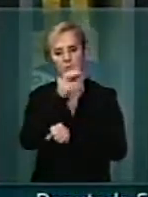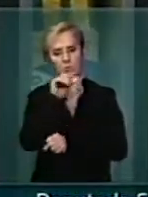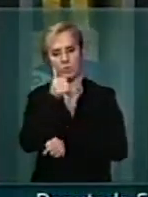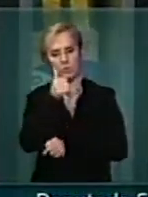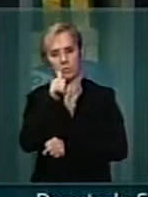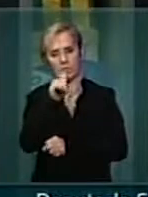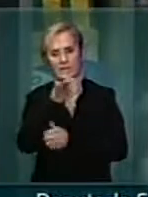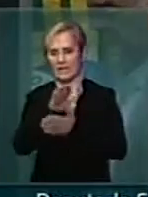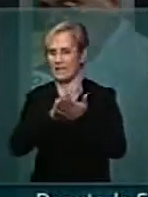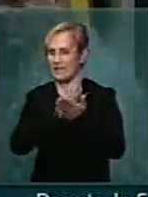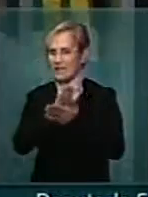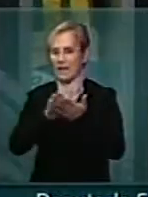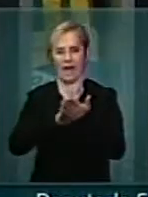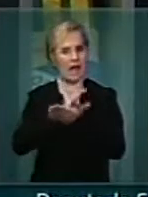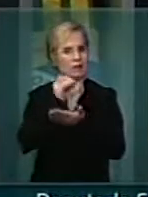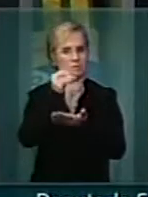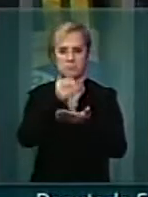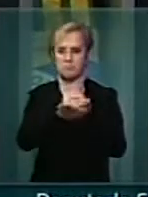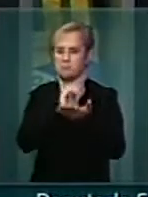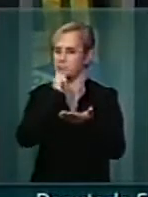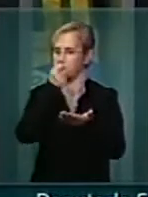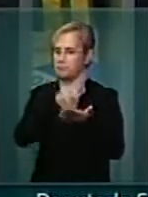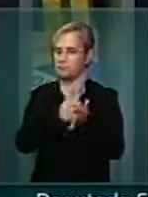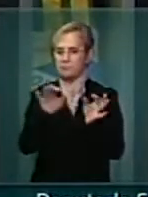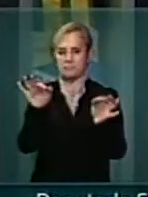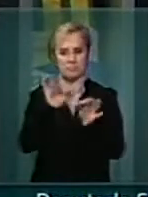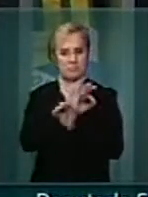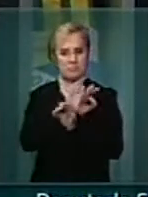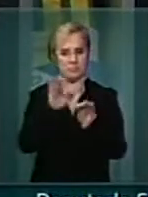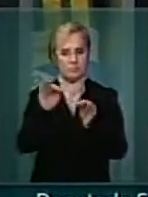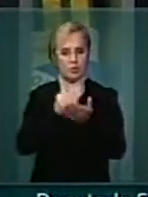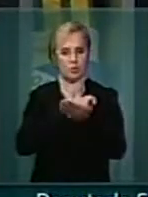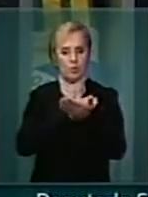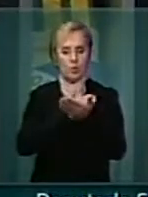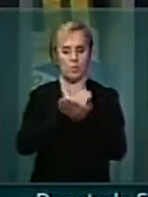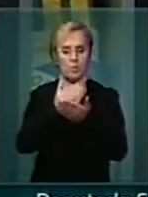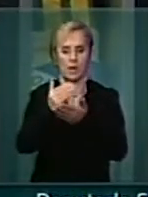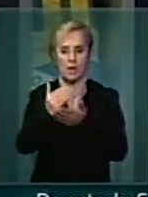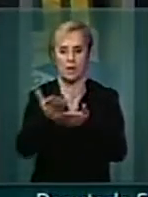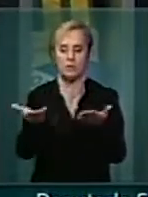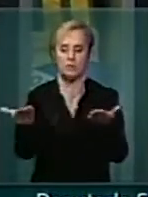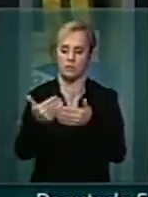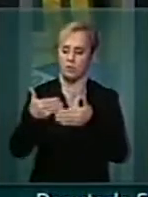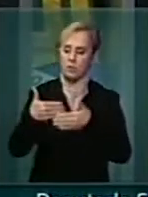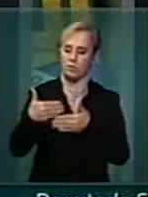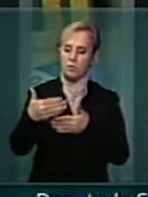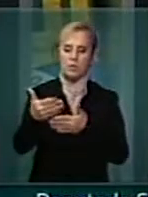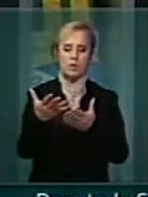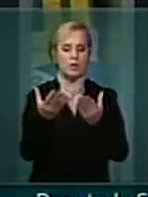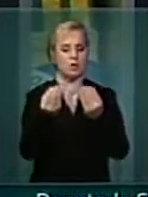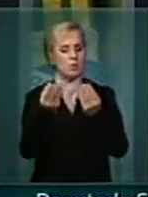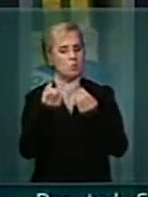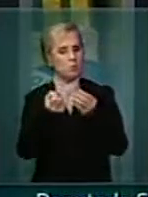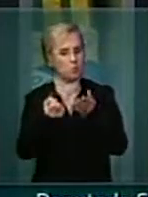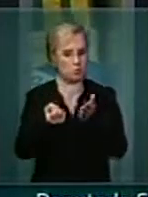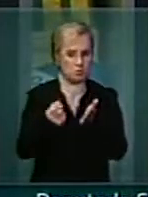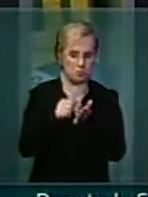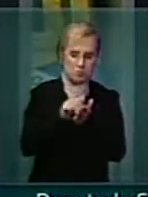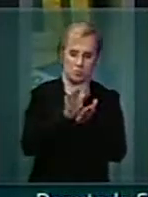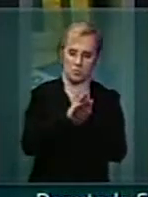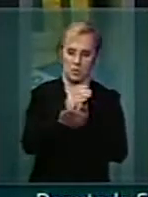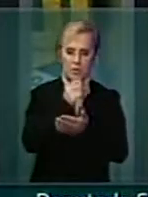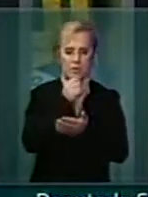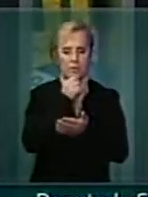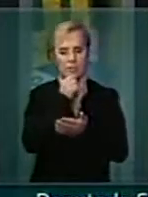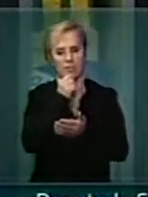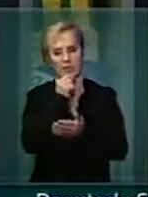zero, foi paga. Começam a ser empenhadas agora. Muitas o foram de forma muito